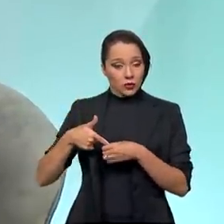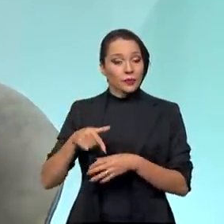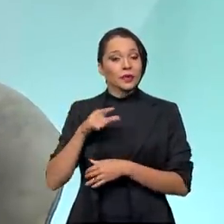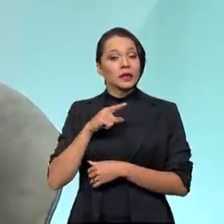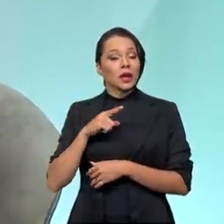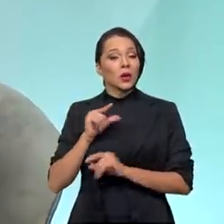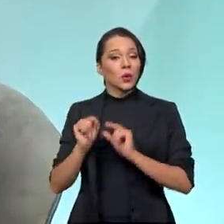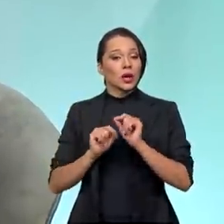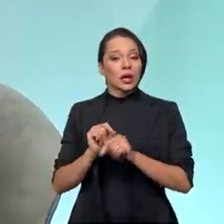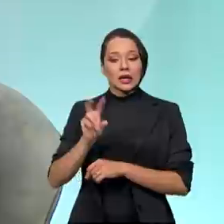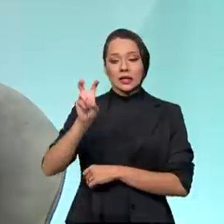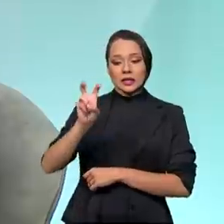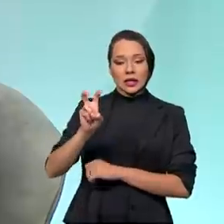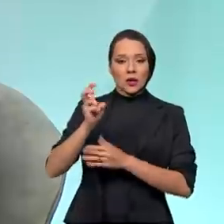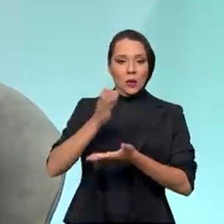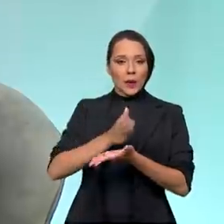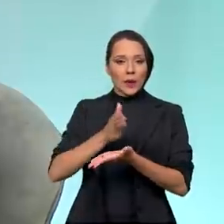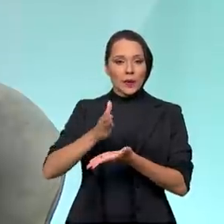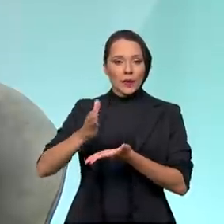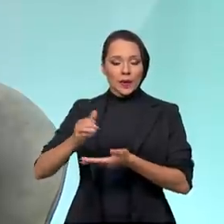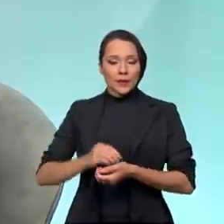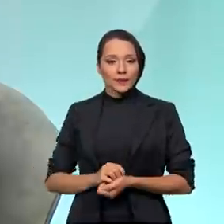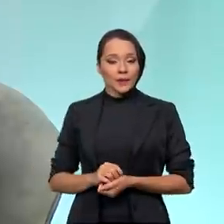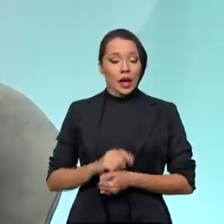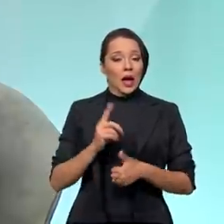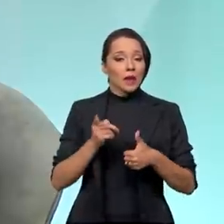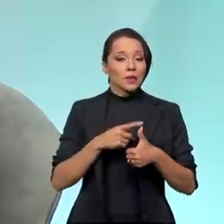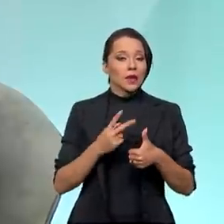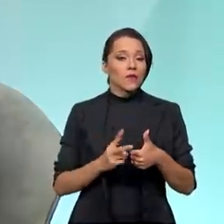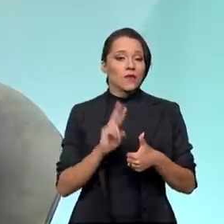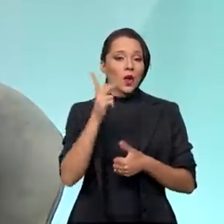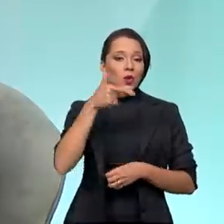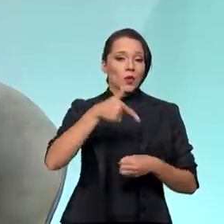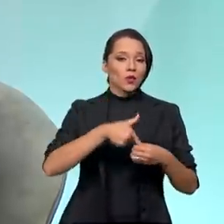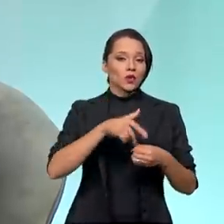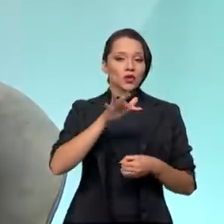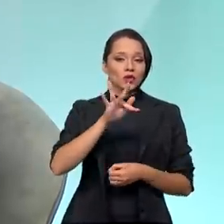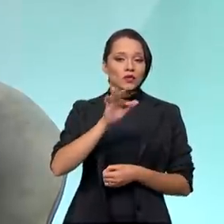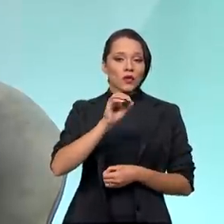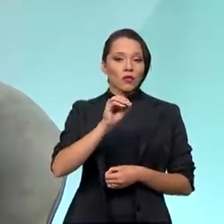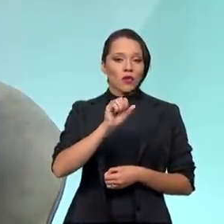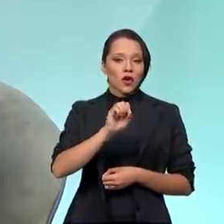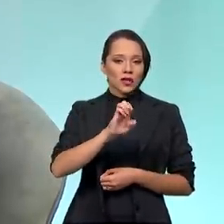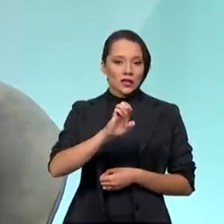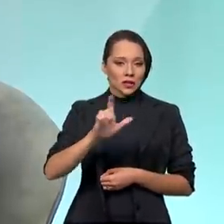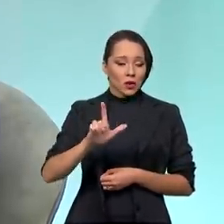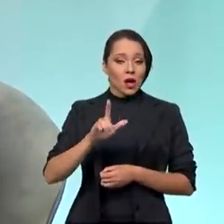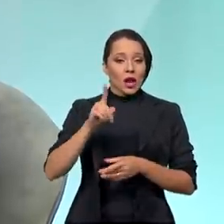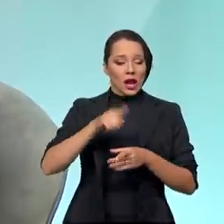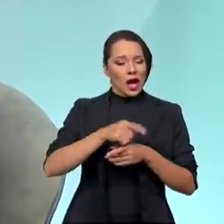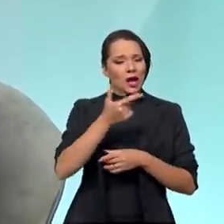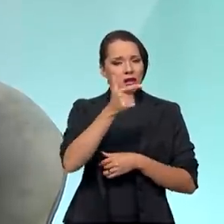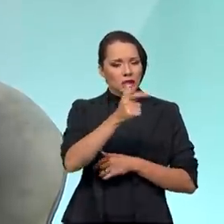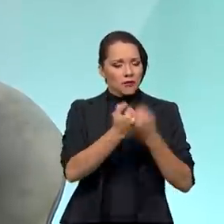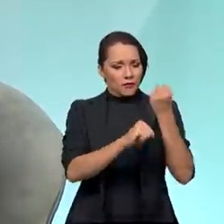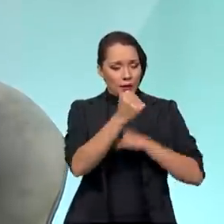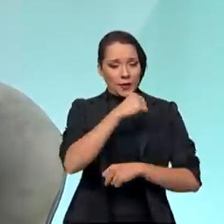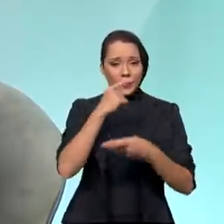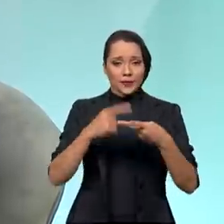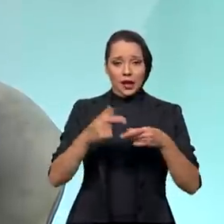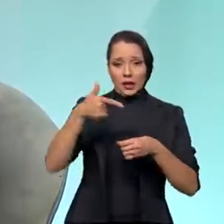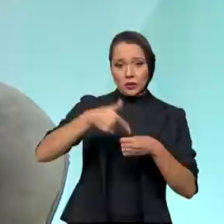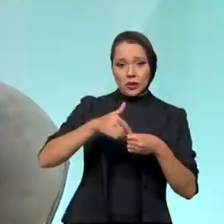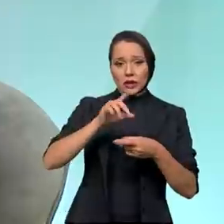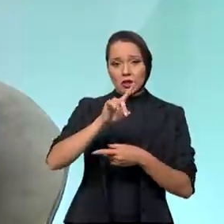nós temos basicamente cinco parcelas. A primeira parcela é o preço do combustível fóssil, propriamente dito, oriundo da refinaria. A gasolina,